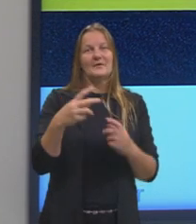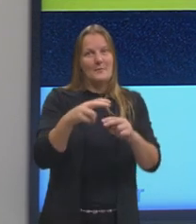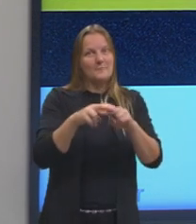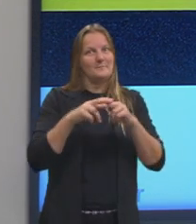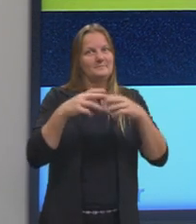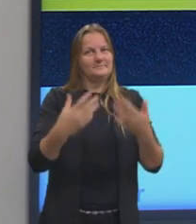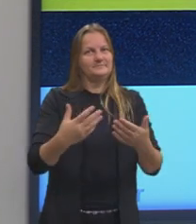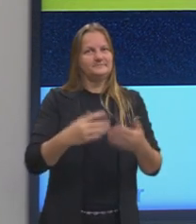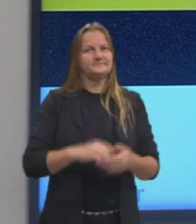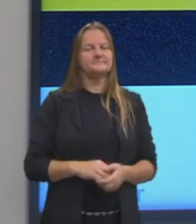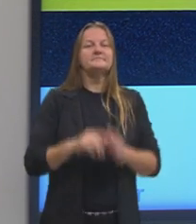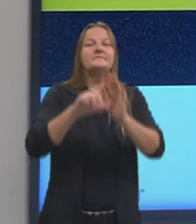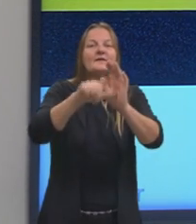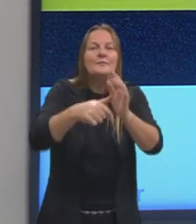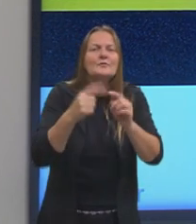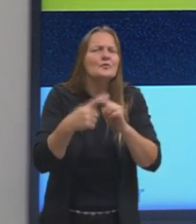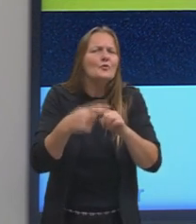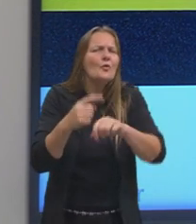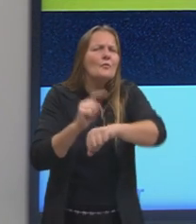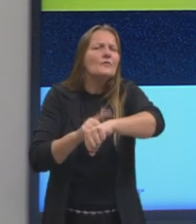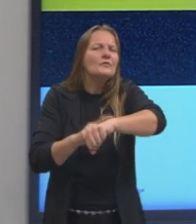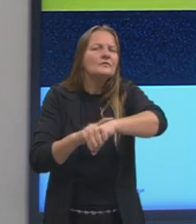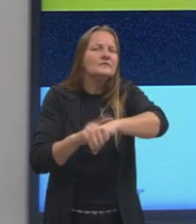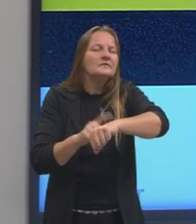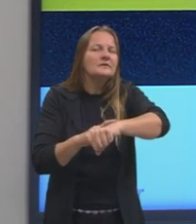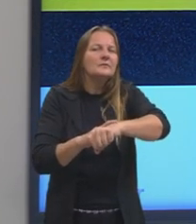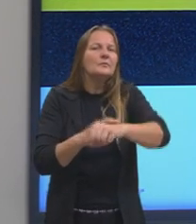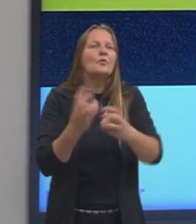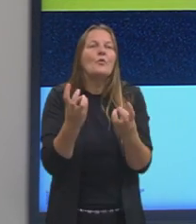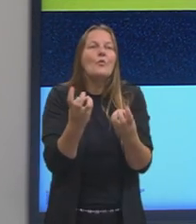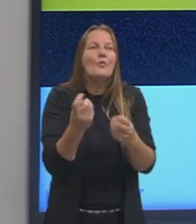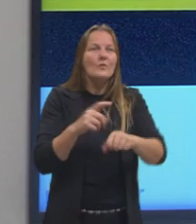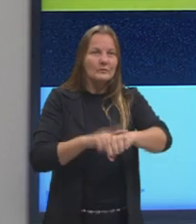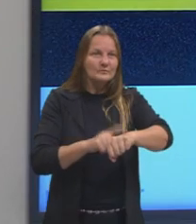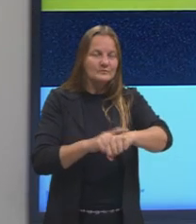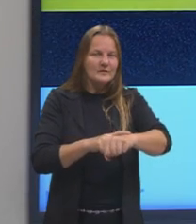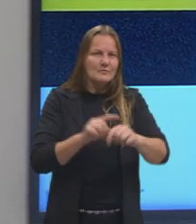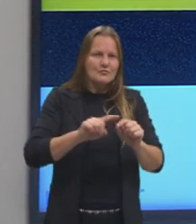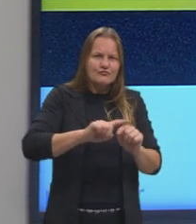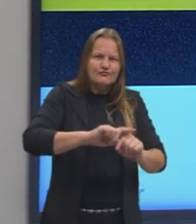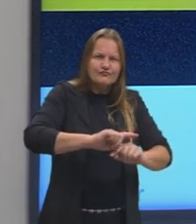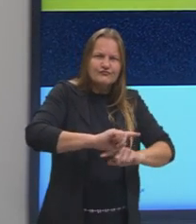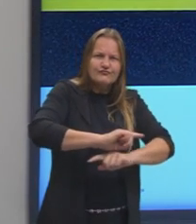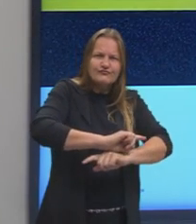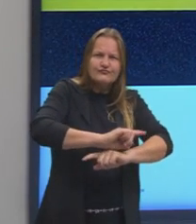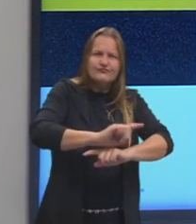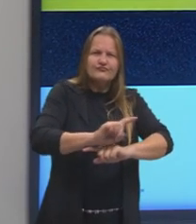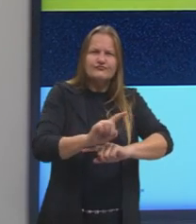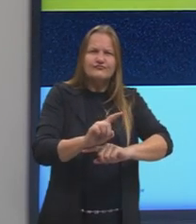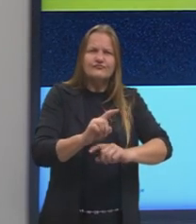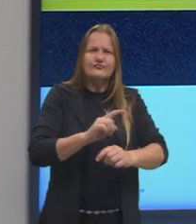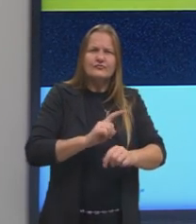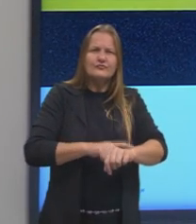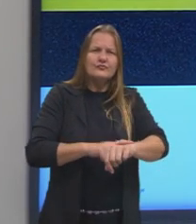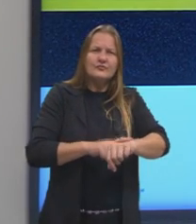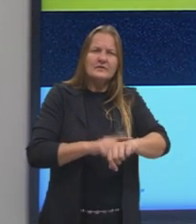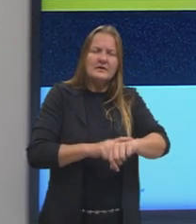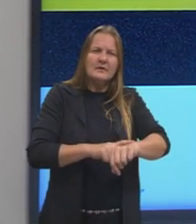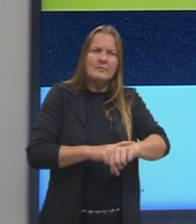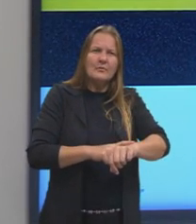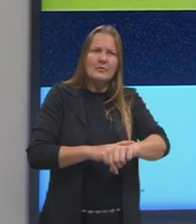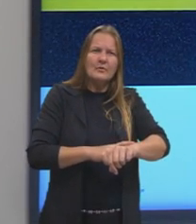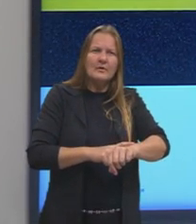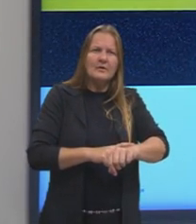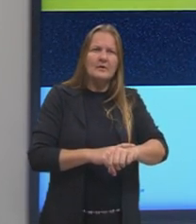Depois, a gente pode definir o tempo que levou essa viagem, tá? Aí agora, de novo, variação do tempo. De